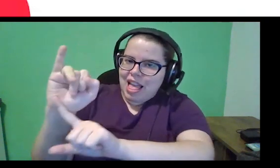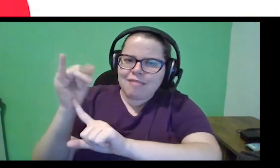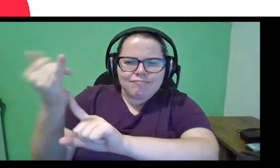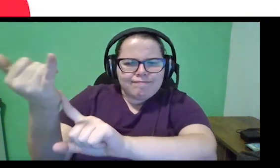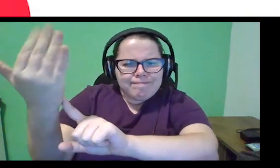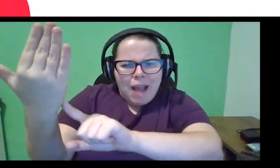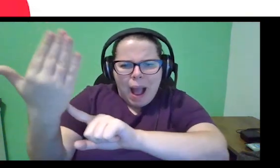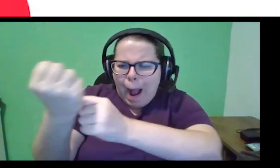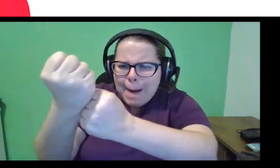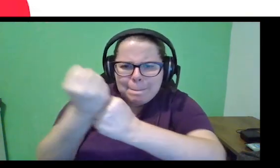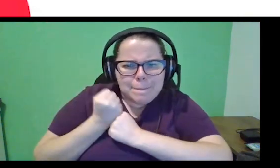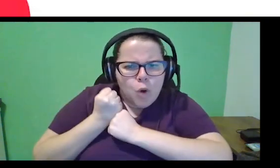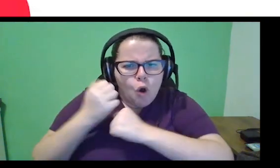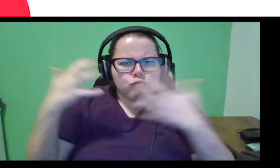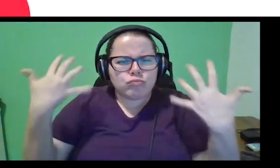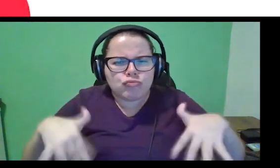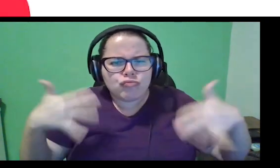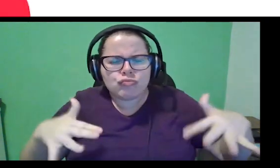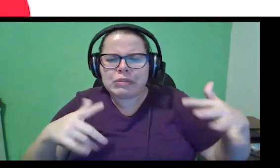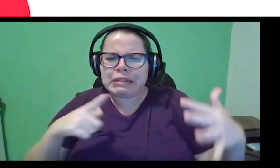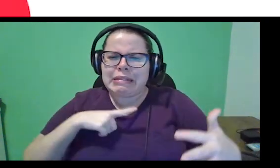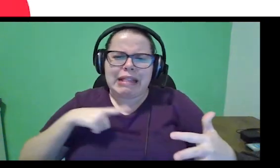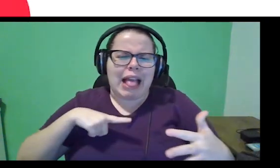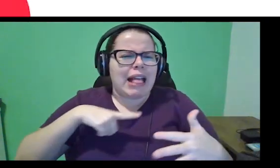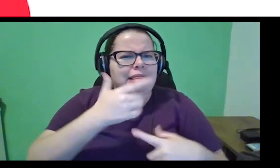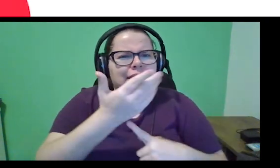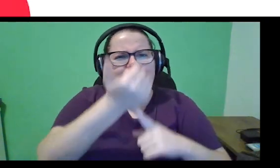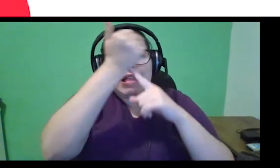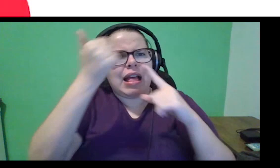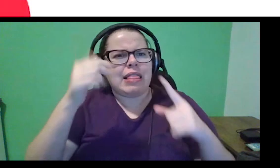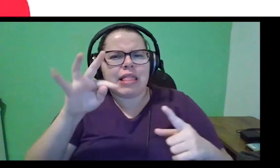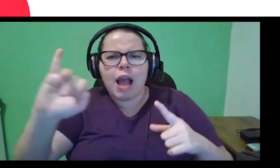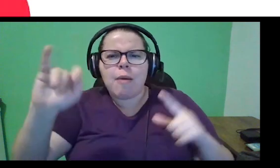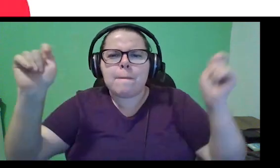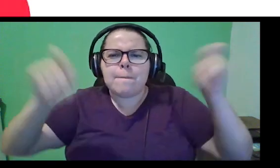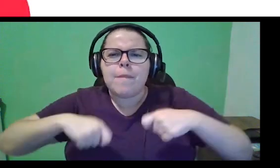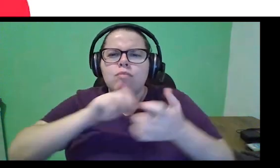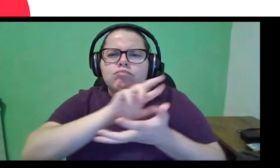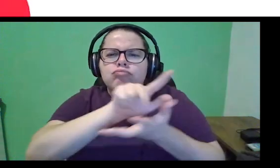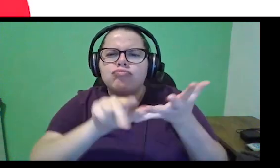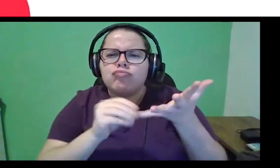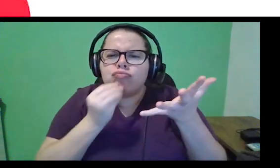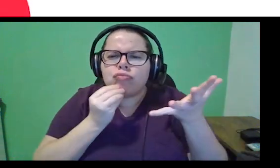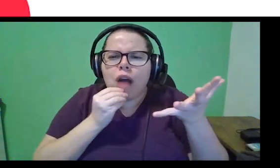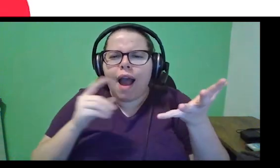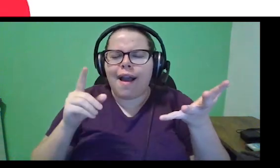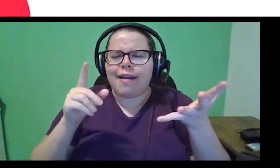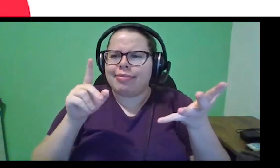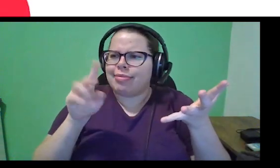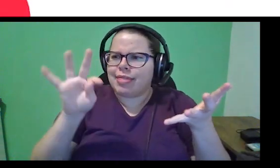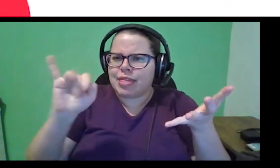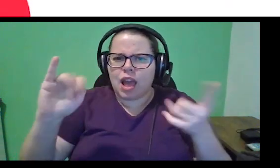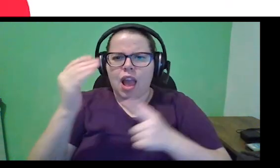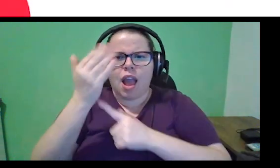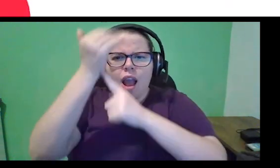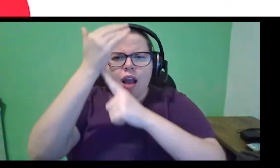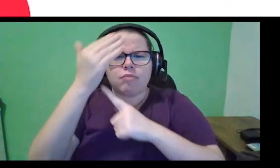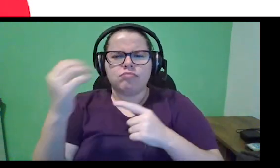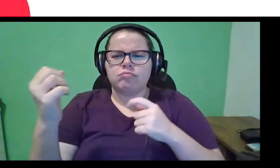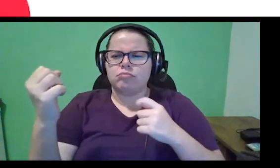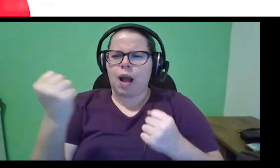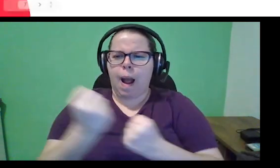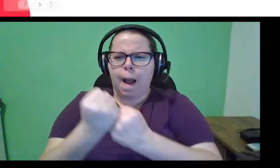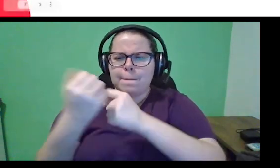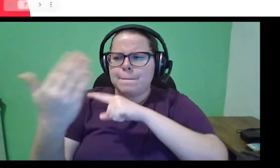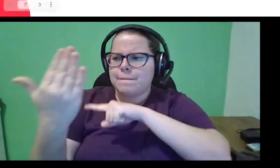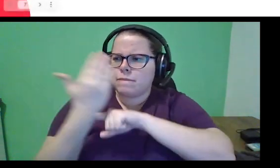o que a gente tem de tecnologia, o que a gente tem de possibilidade de tecnologia para atingir um objetivo,